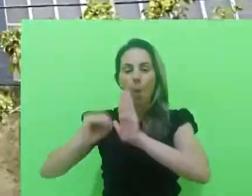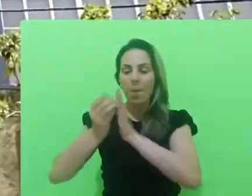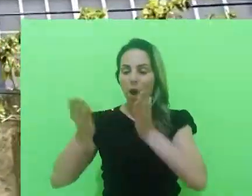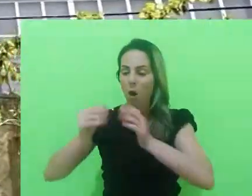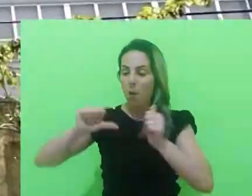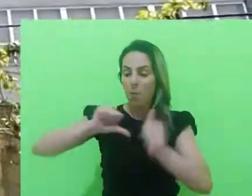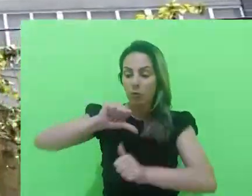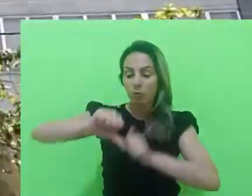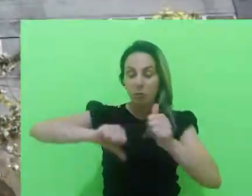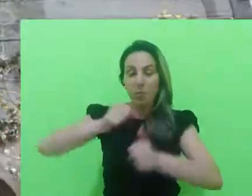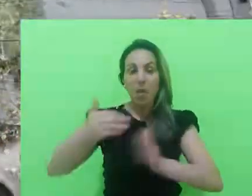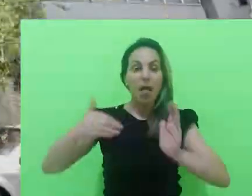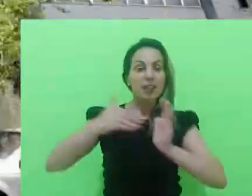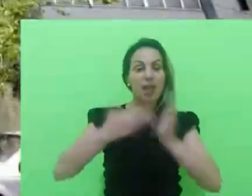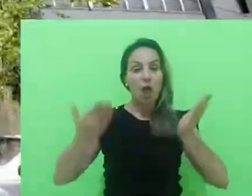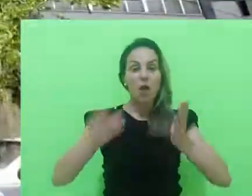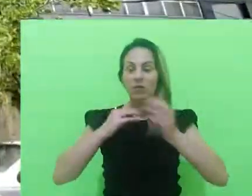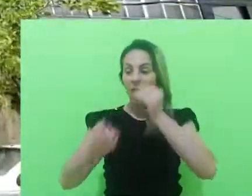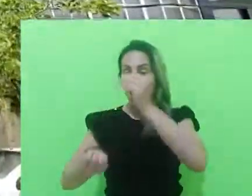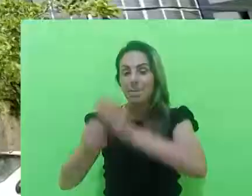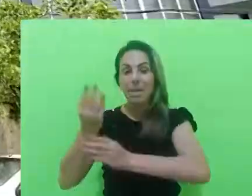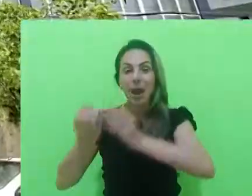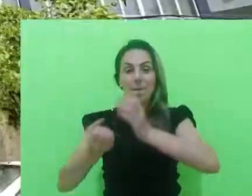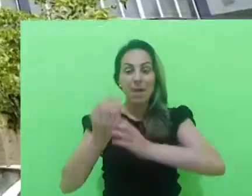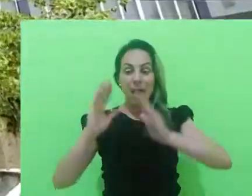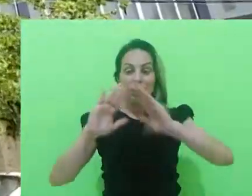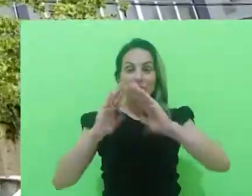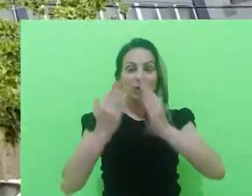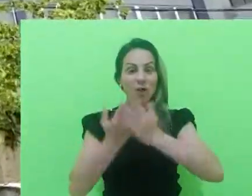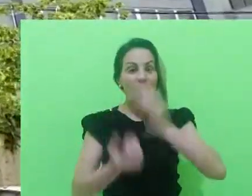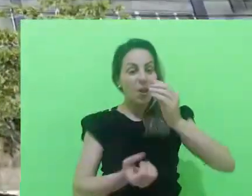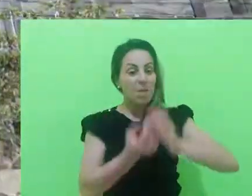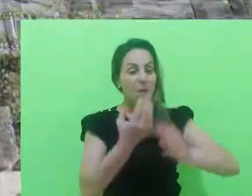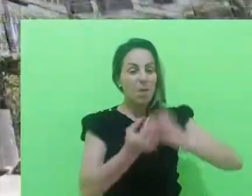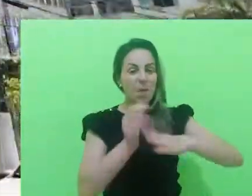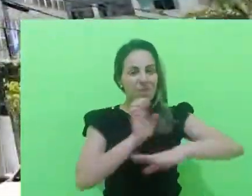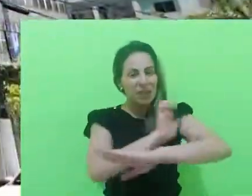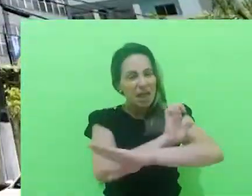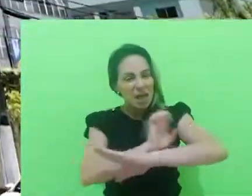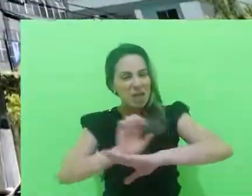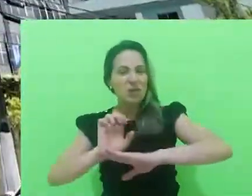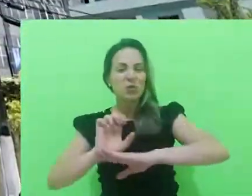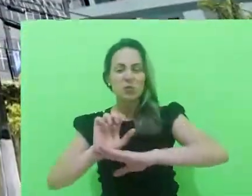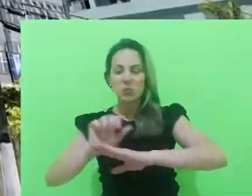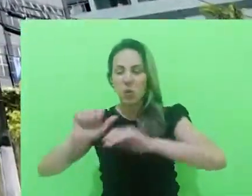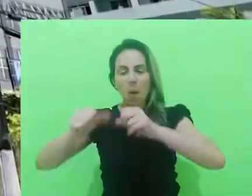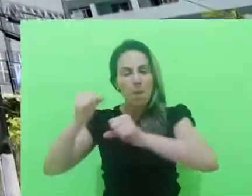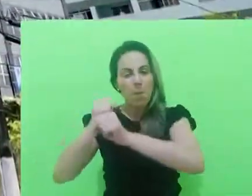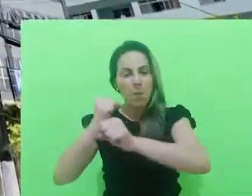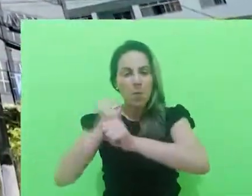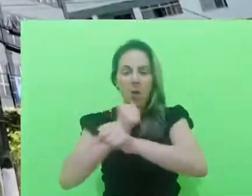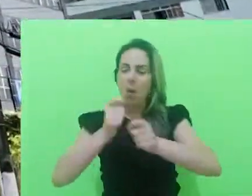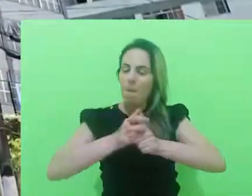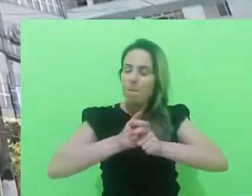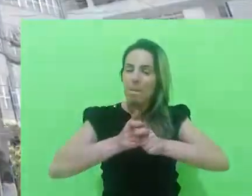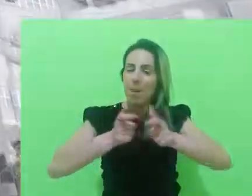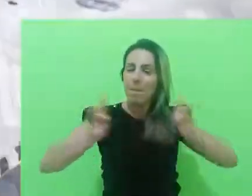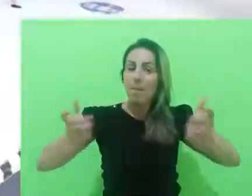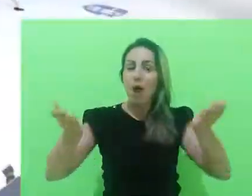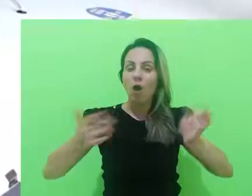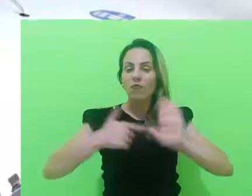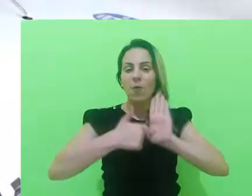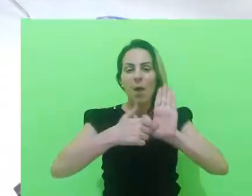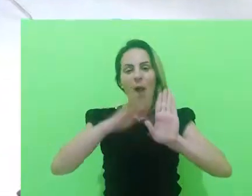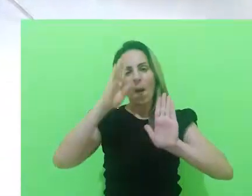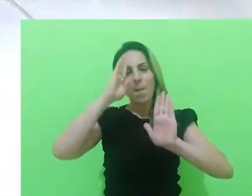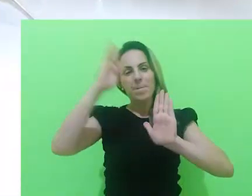conquistas. Outras unidades foram sendo incorporadas e a estrutura física ampliada. Hoje vamos apresentar os